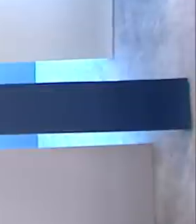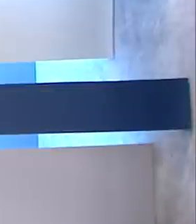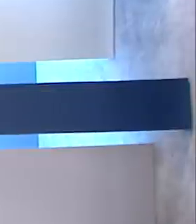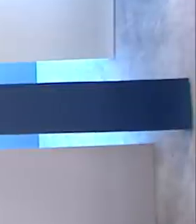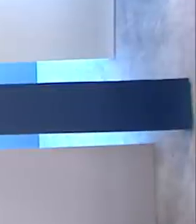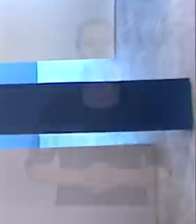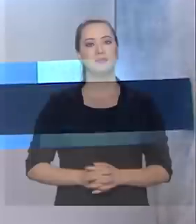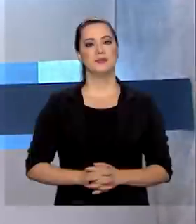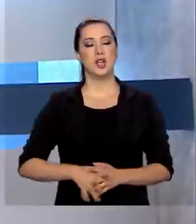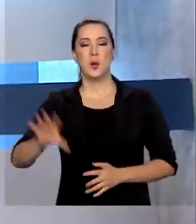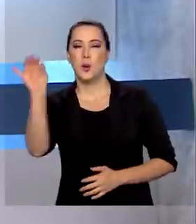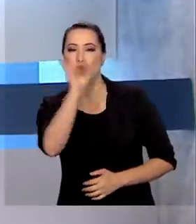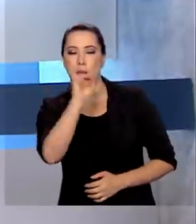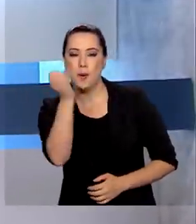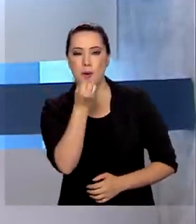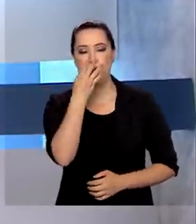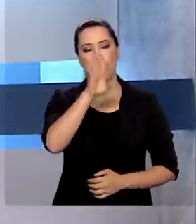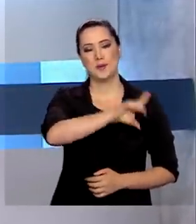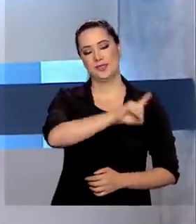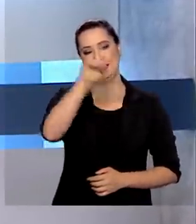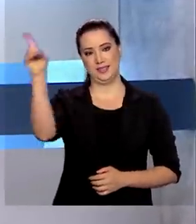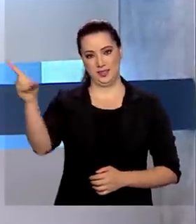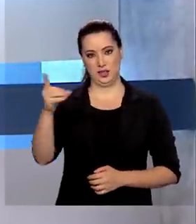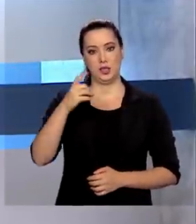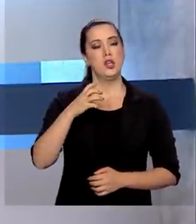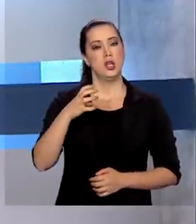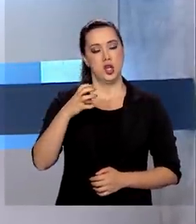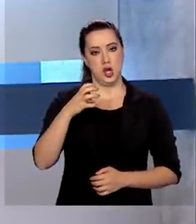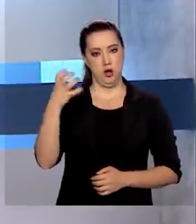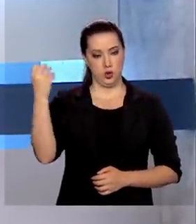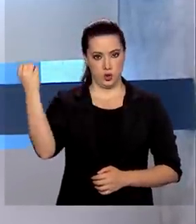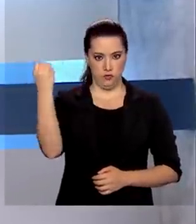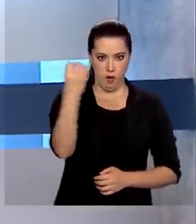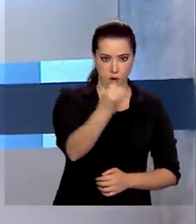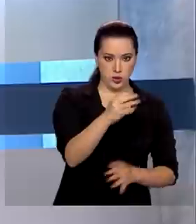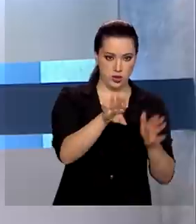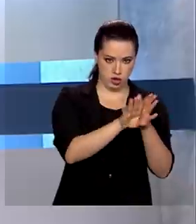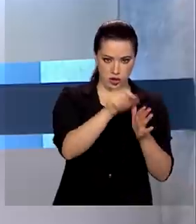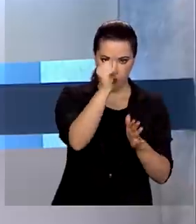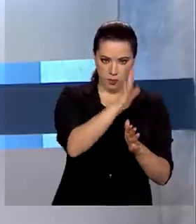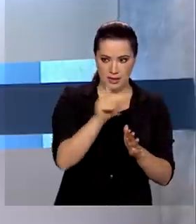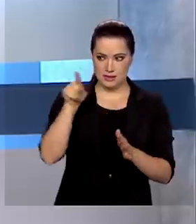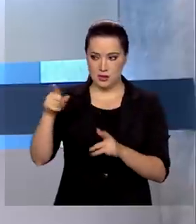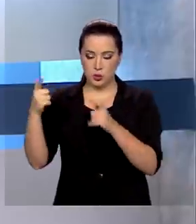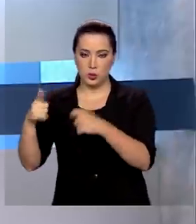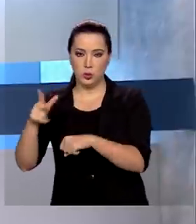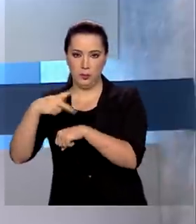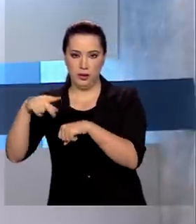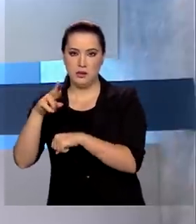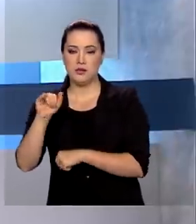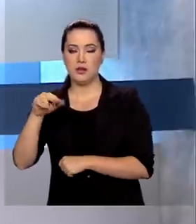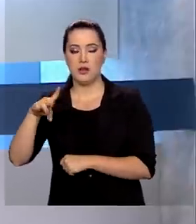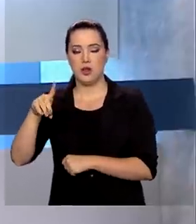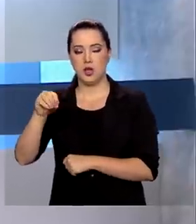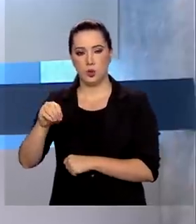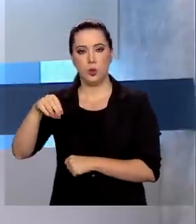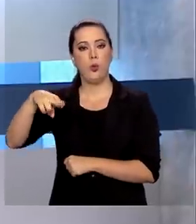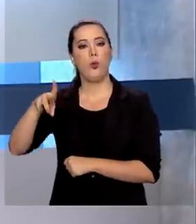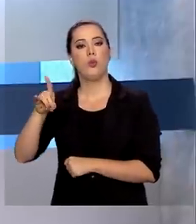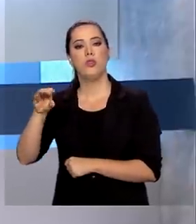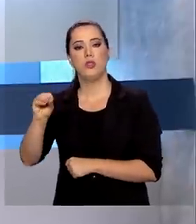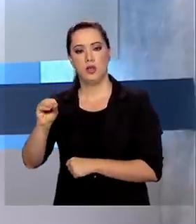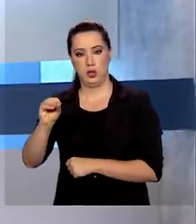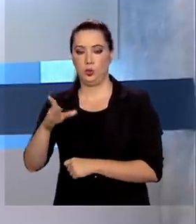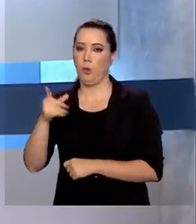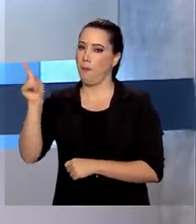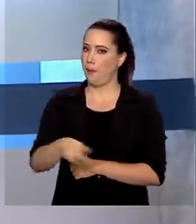Olá, bom dia! Vons vindos do Reino Unido estão proibidos de entrar no Brasil a partir de hoje. A medida